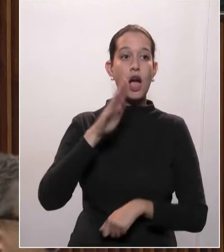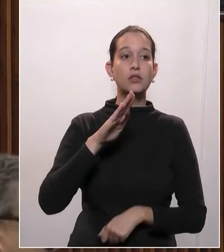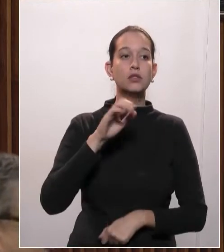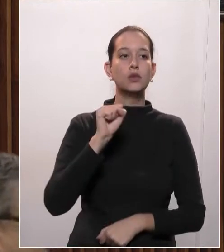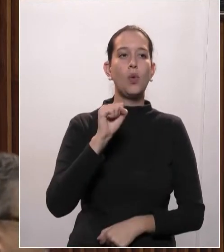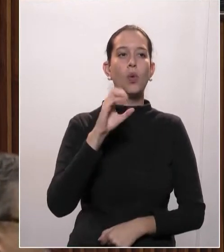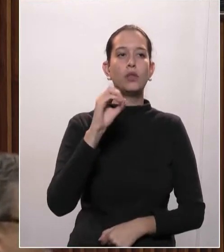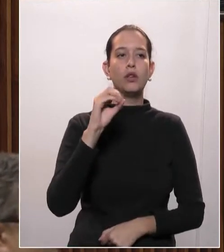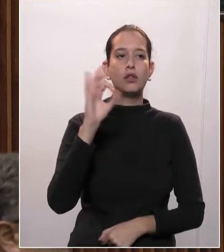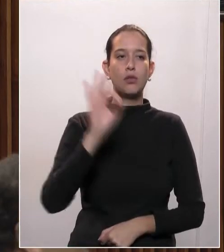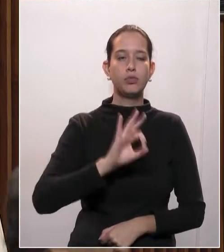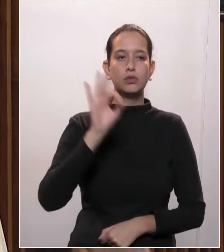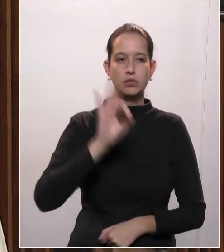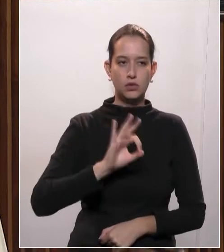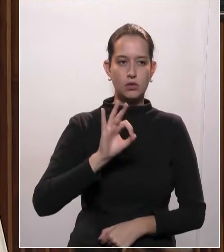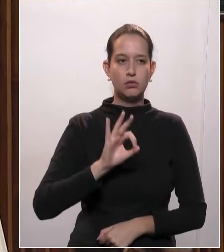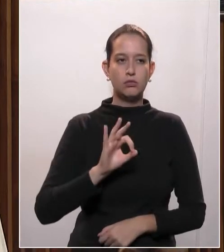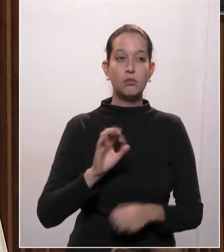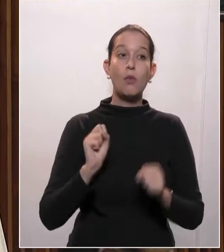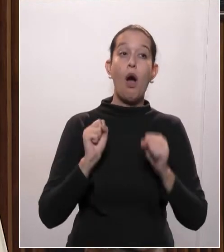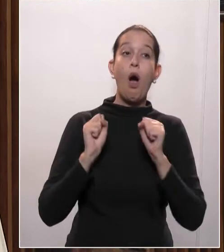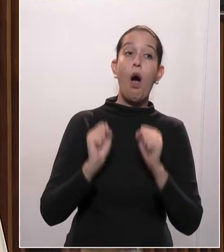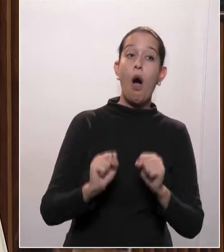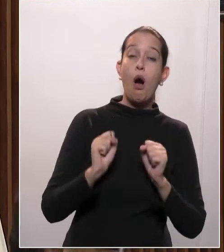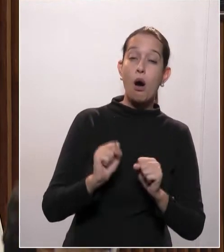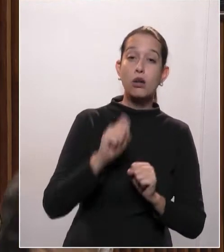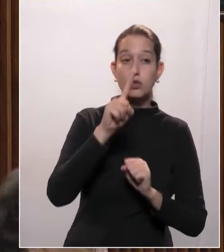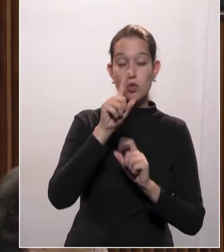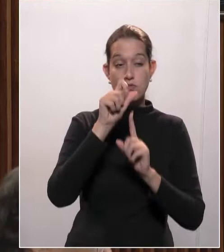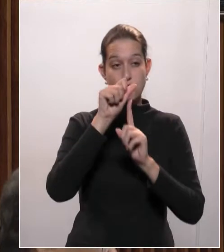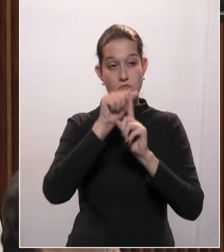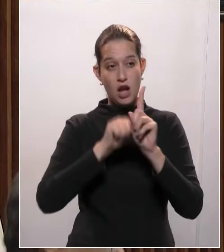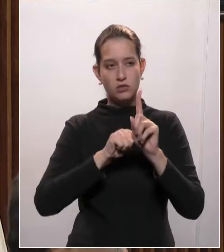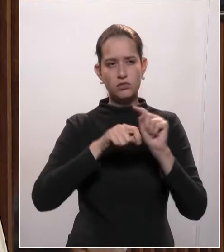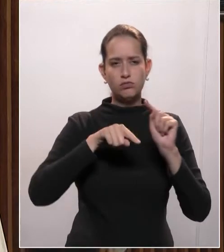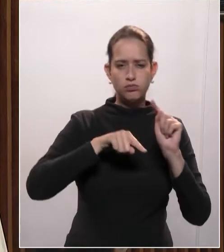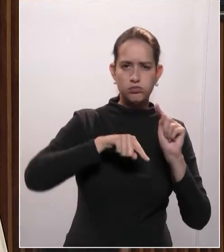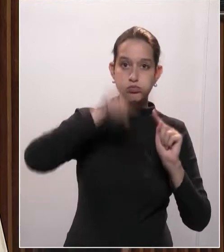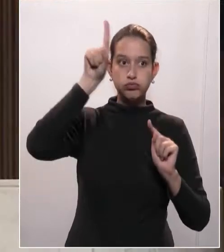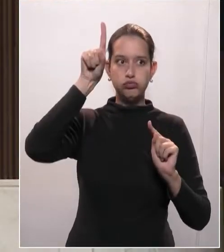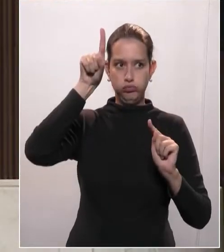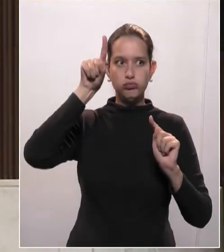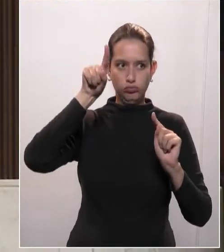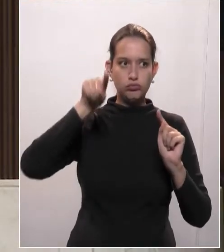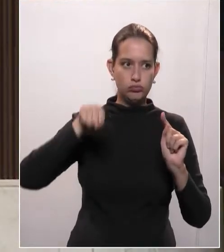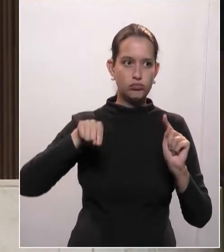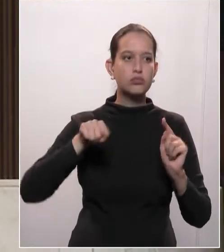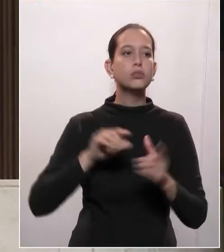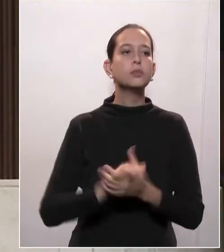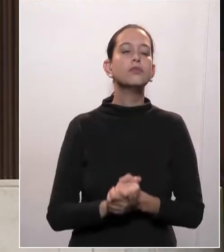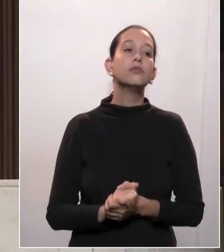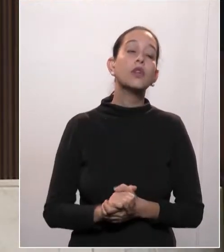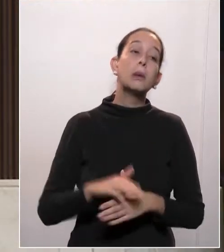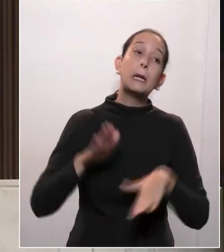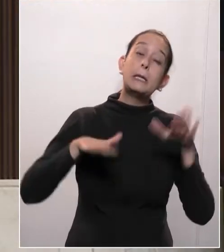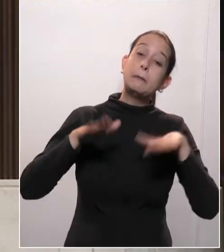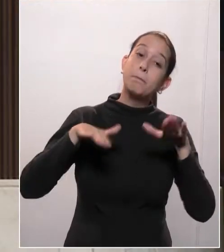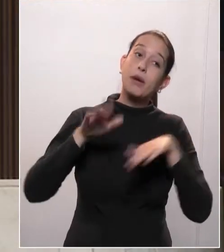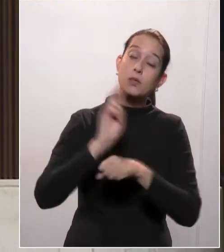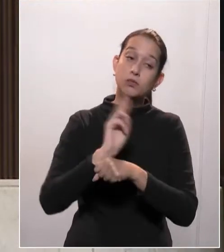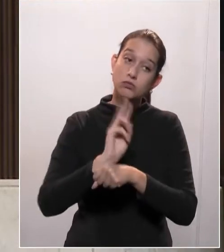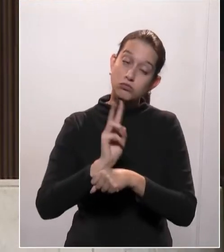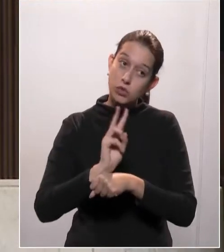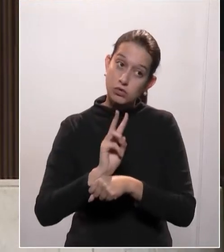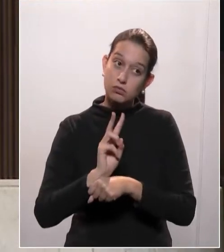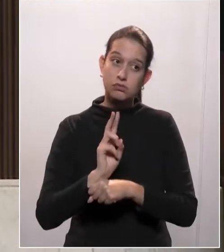Podemos atingir o pico em um mês, mas tudo vai depender da prevenção. Então, isso é fala do ministro